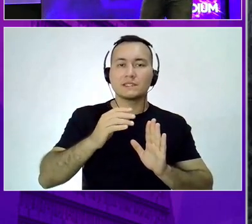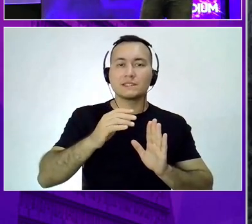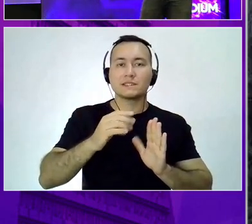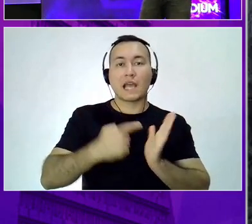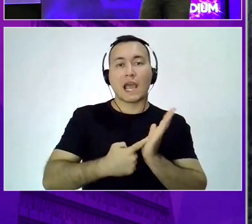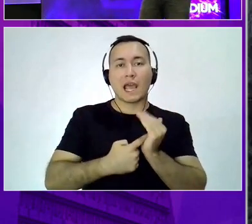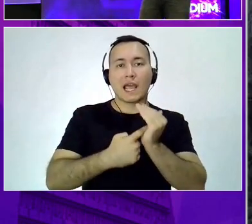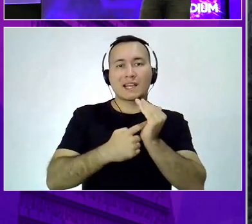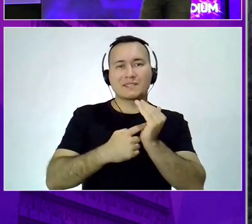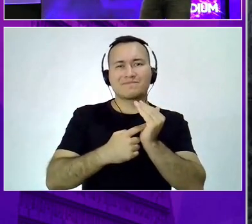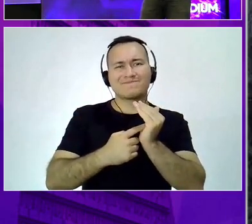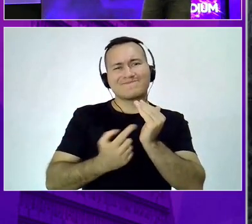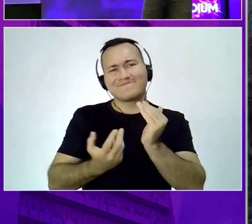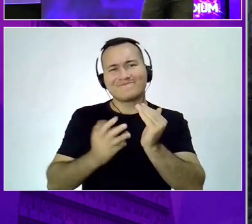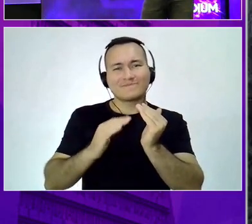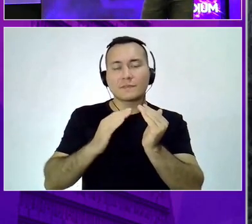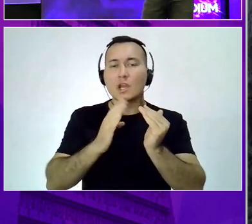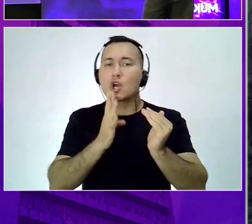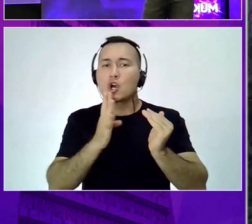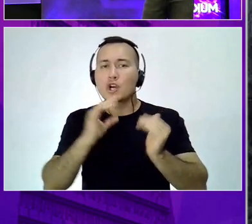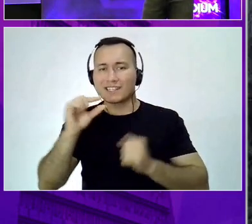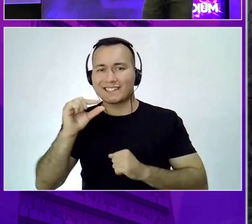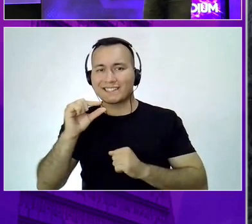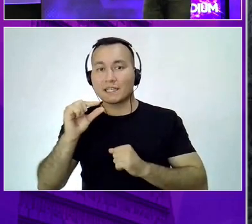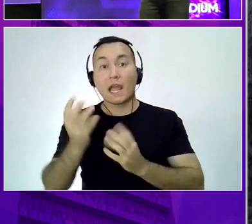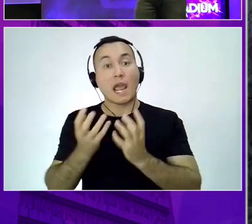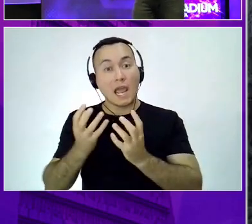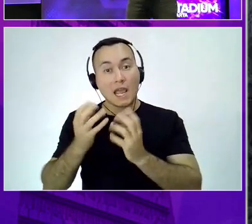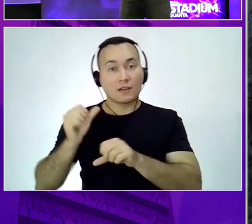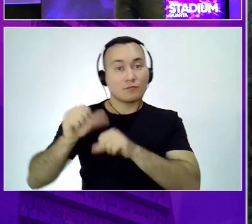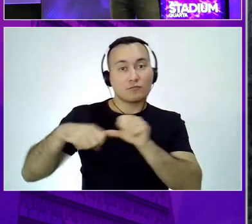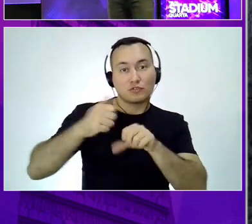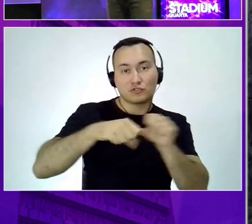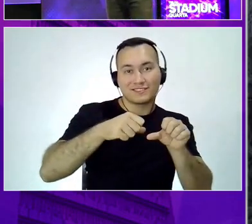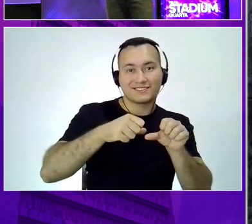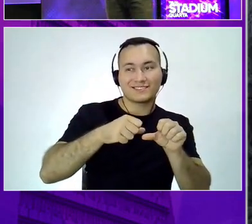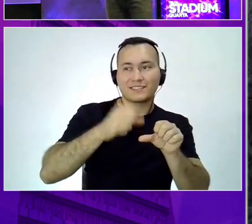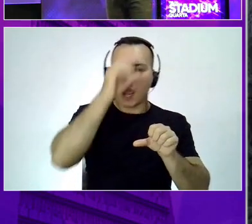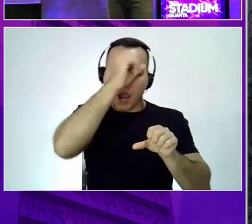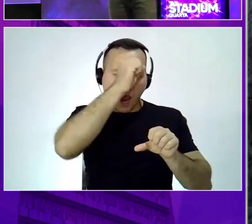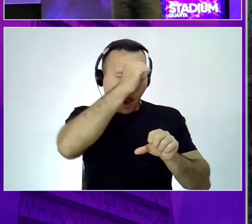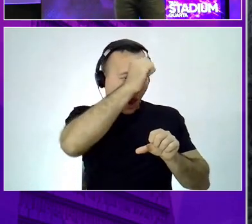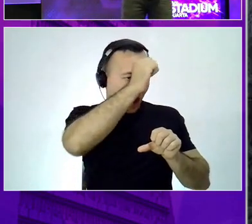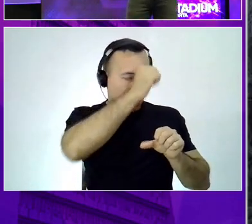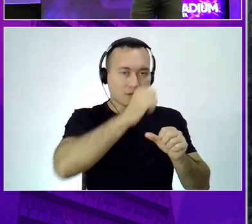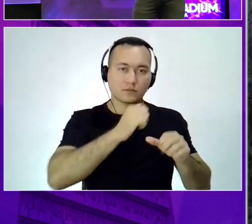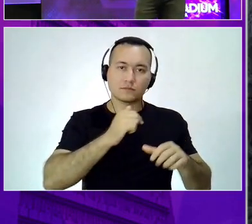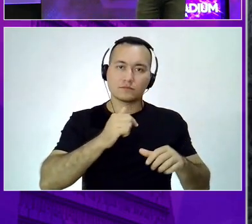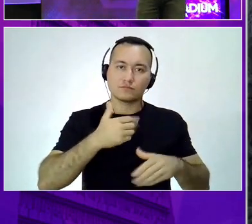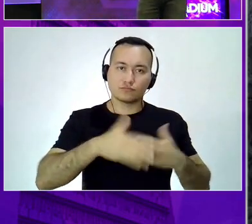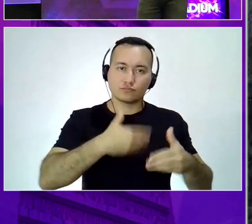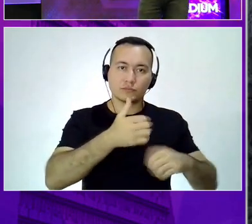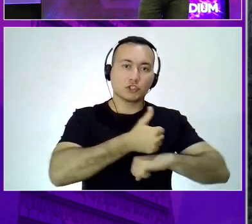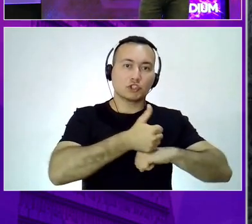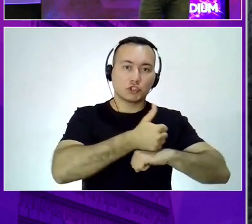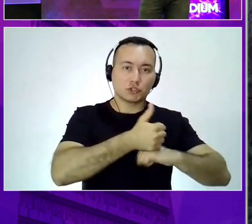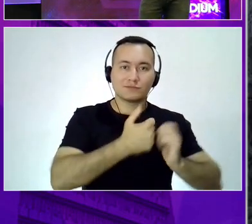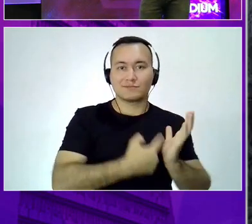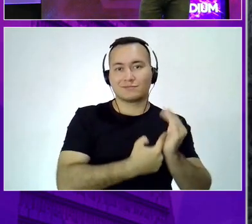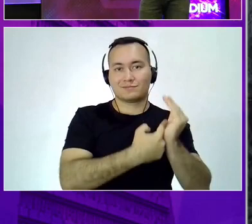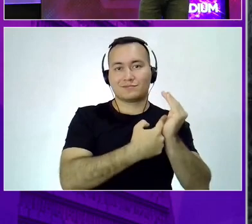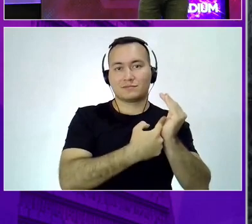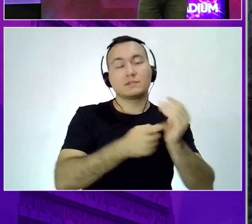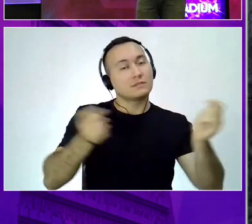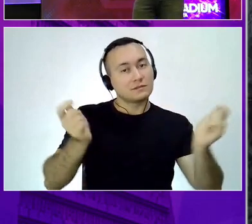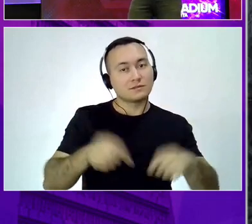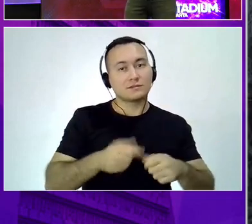programa acabou de iniciar as inscrições. É bem interessante. Eu faço parte. Contribuir. Eu recebo mensagens no LinkedIn. De pessoas que estão assistindo o conteúdo que eu